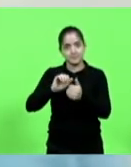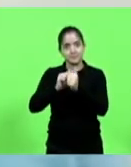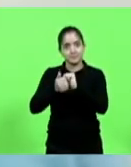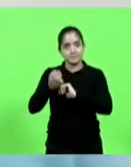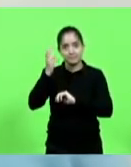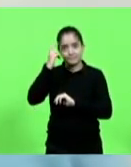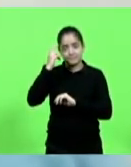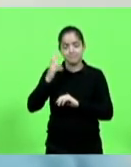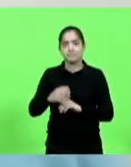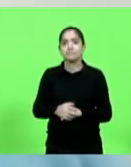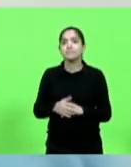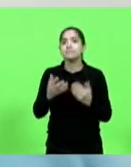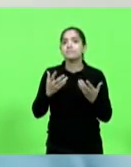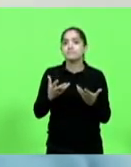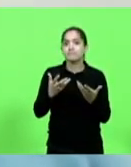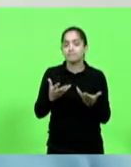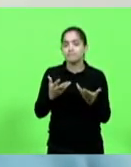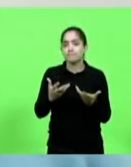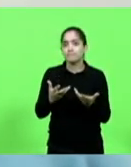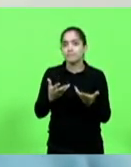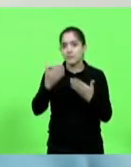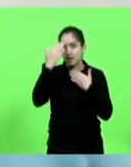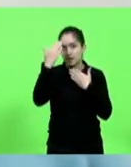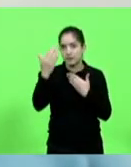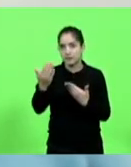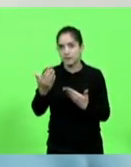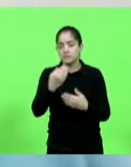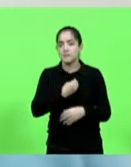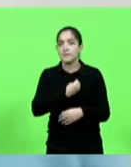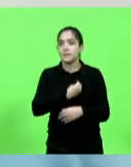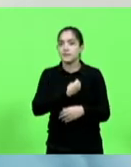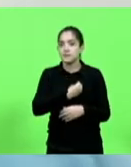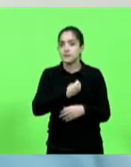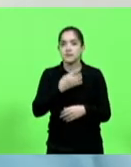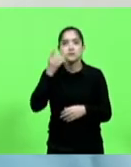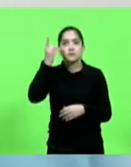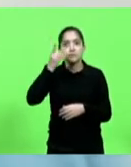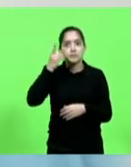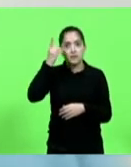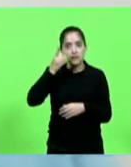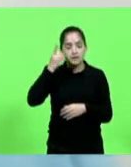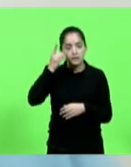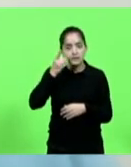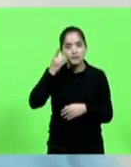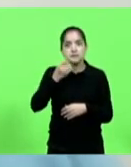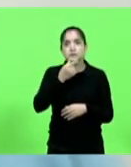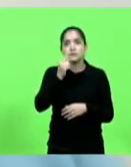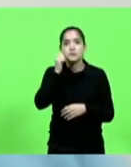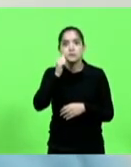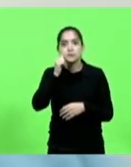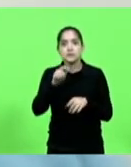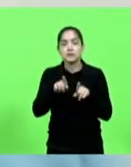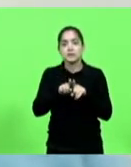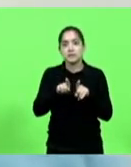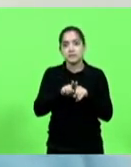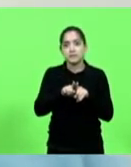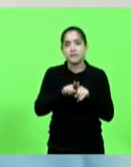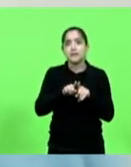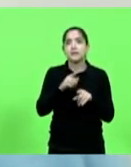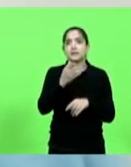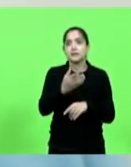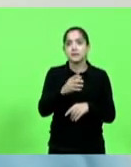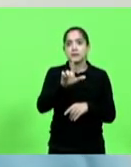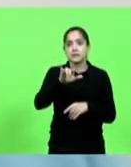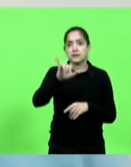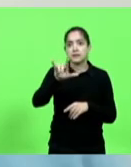Eu quero já, de antemão, agradecer a presença de todos os deputados, deputada, e também a presença da Liliana,